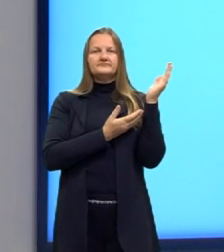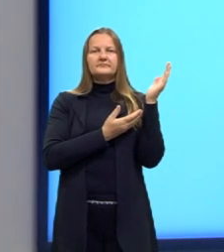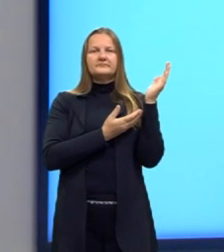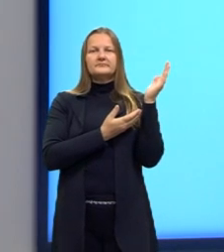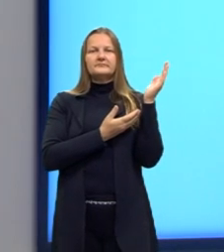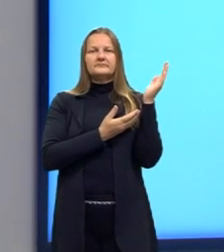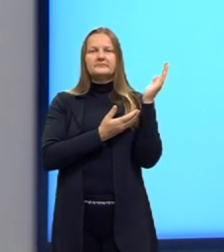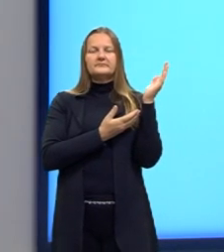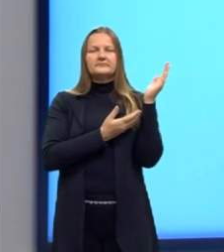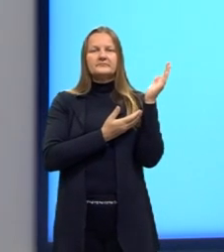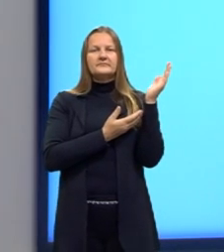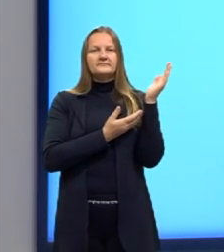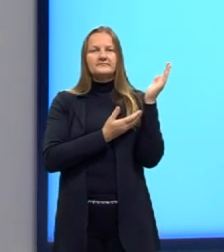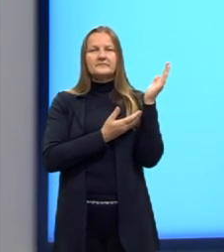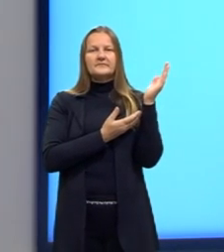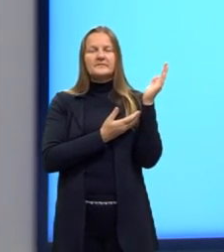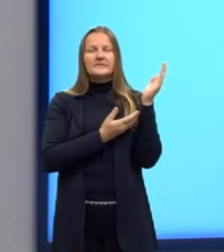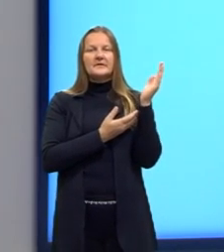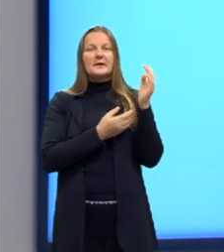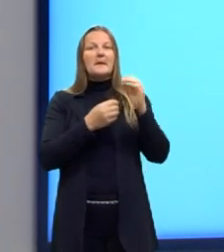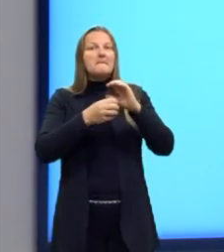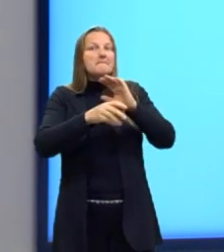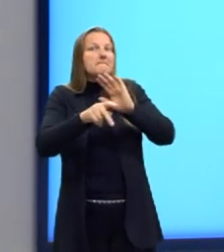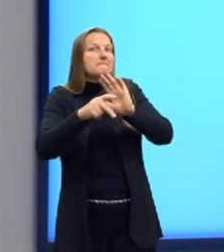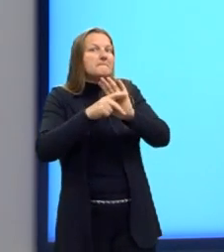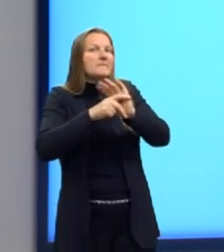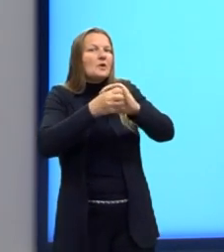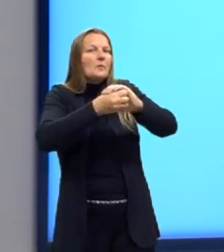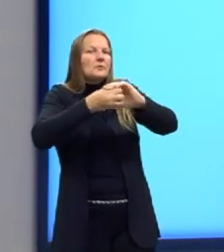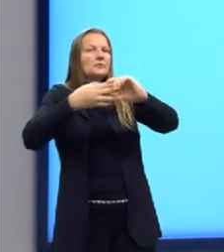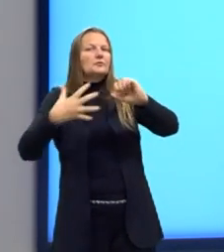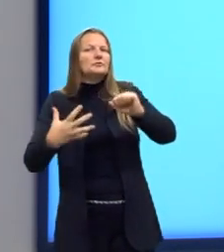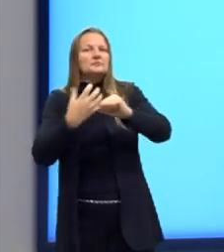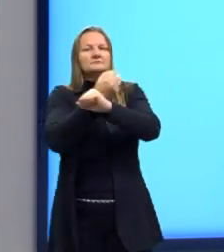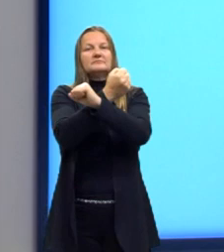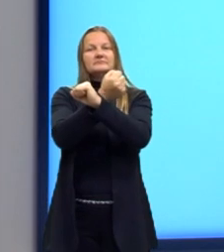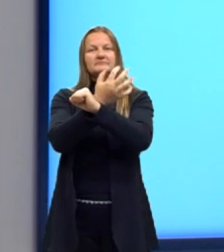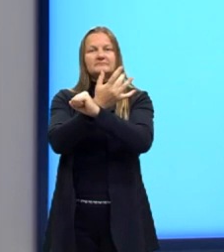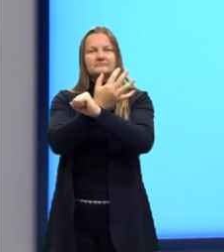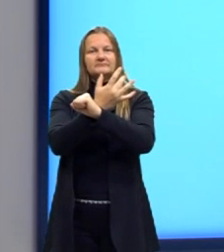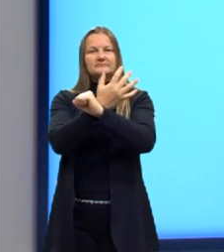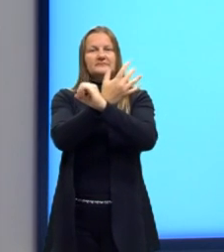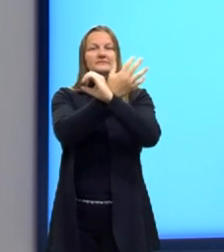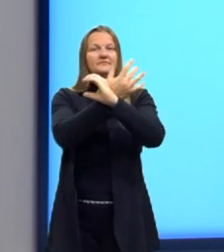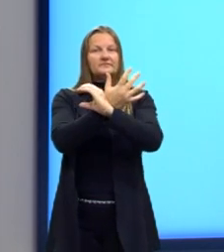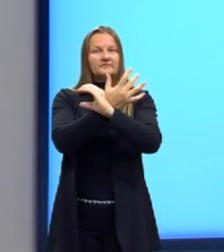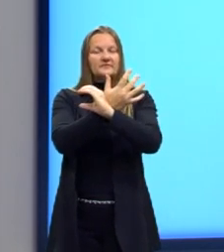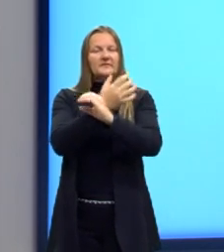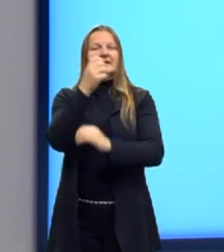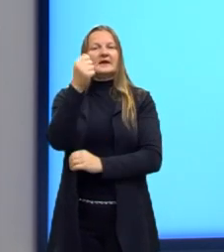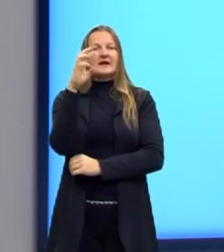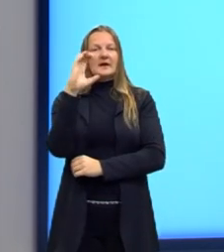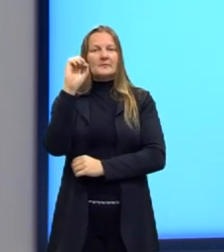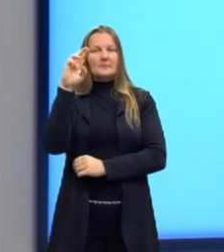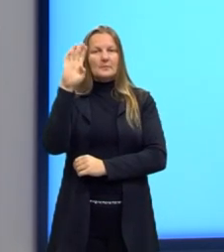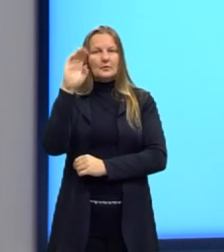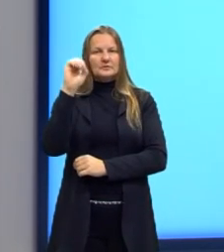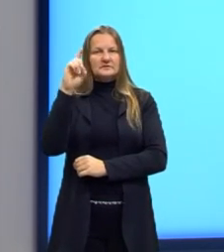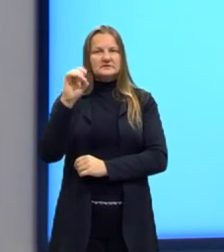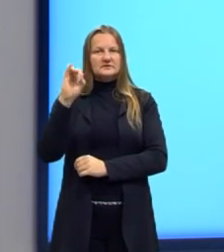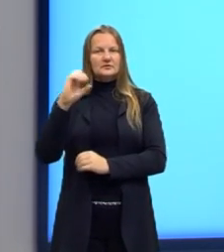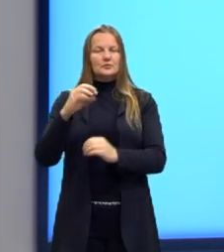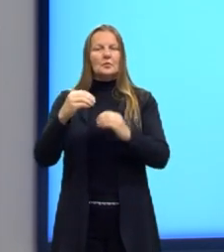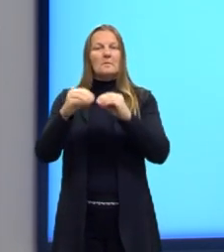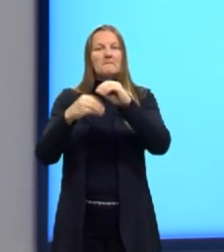eles são derivados dos ácidos carboxílicos, ou seja, a partir de um ácido carboxílico com um